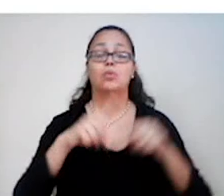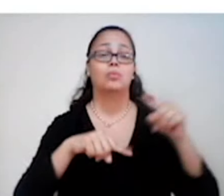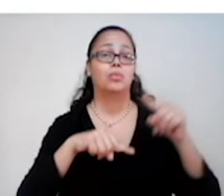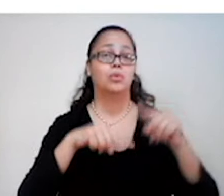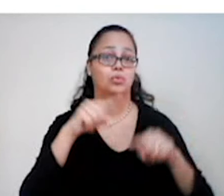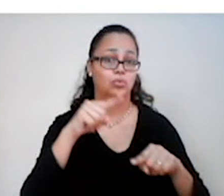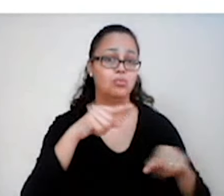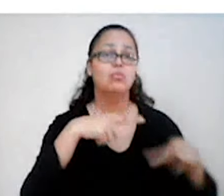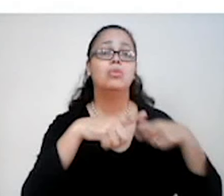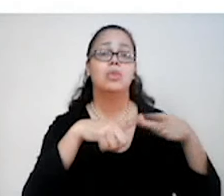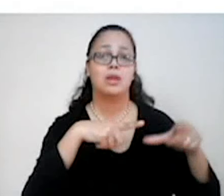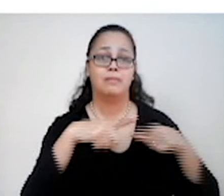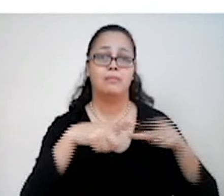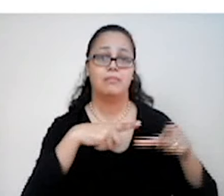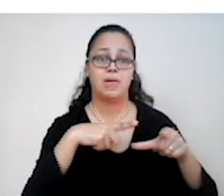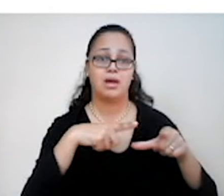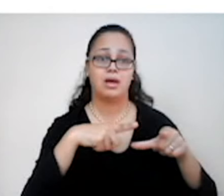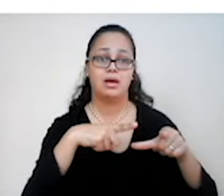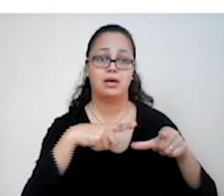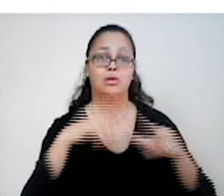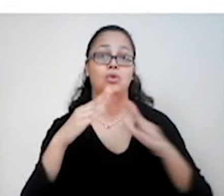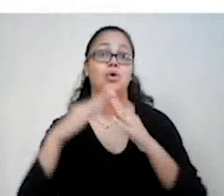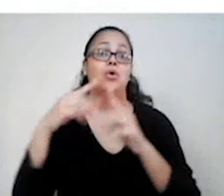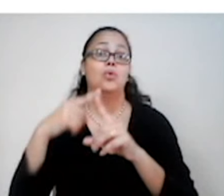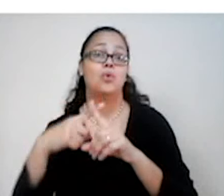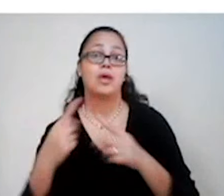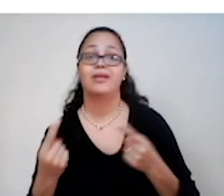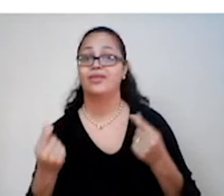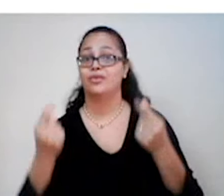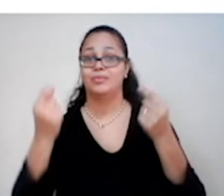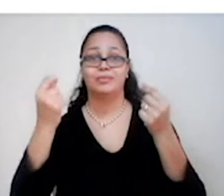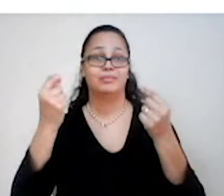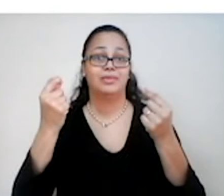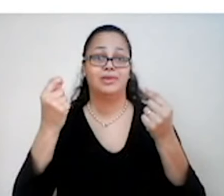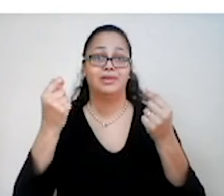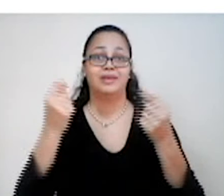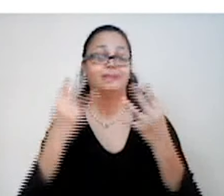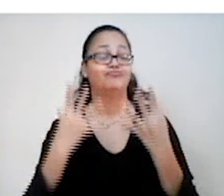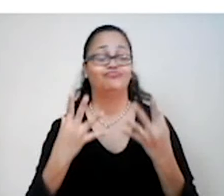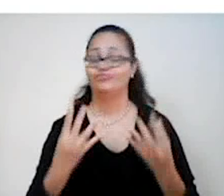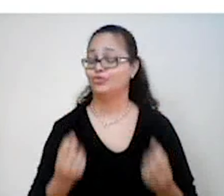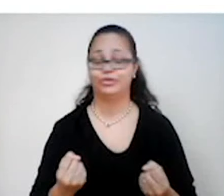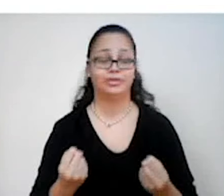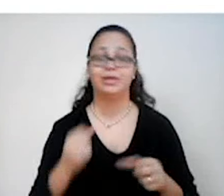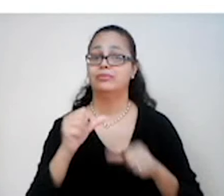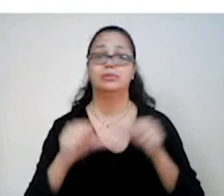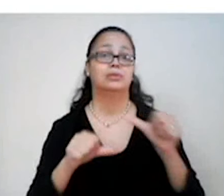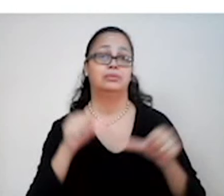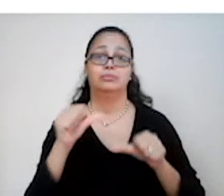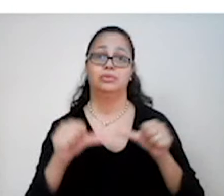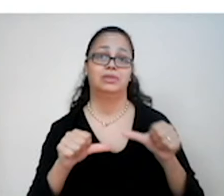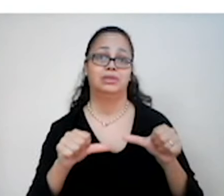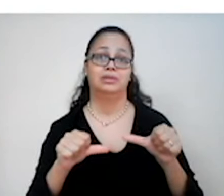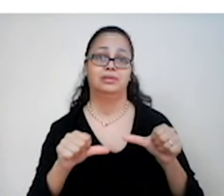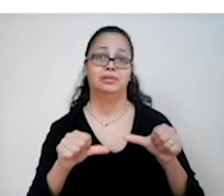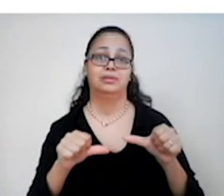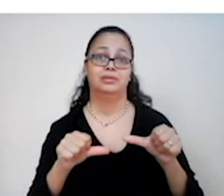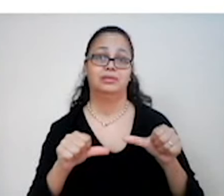serviços, né? O clero e a nobreza não aprovavam essas mudanças trazidas pela